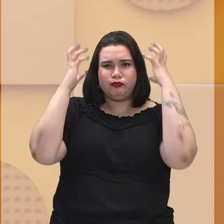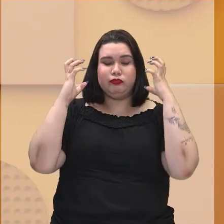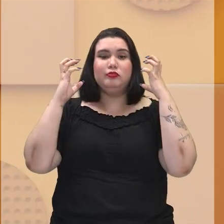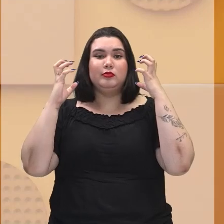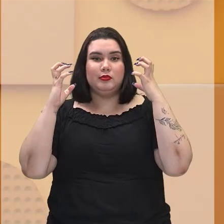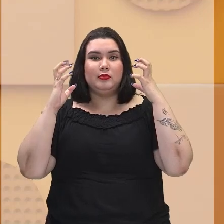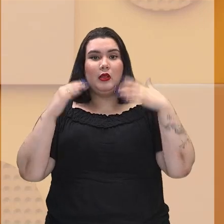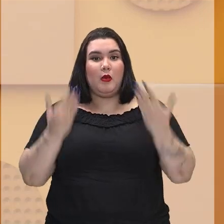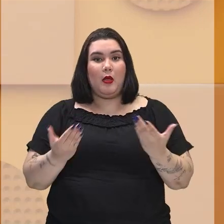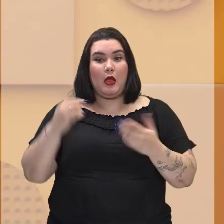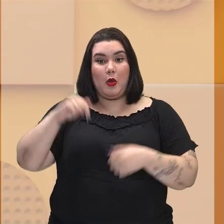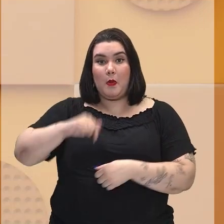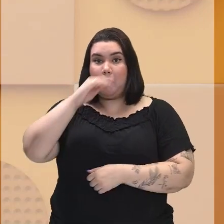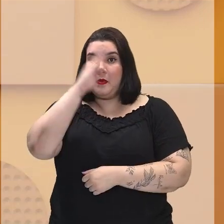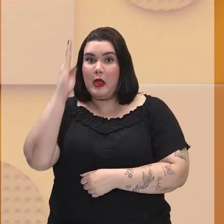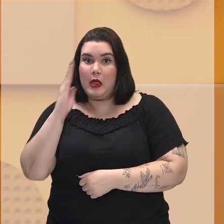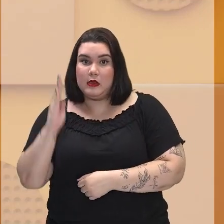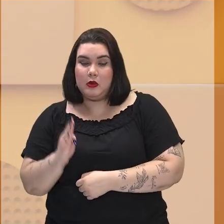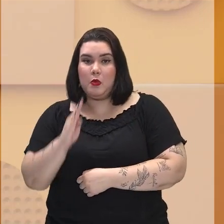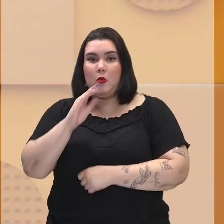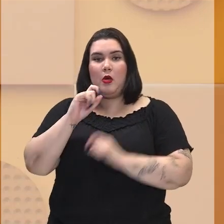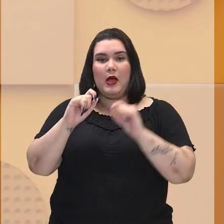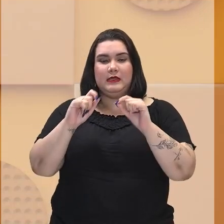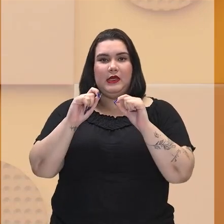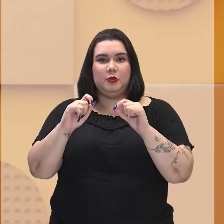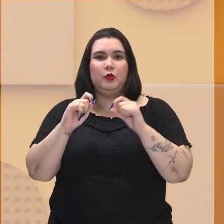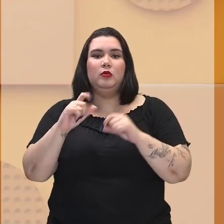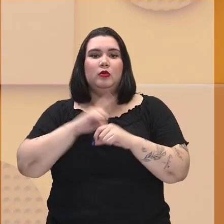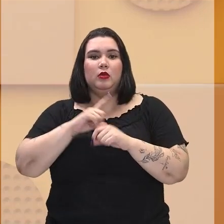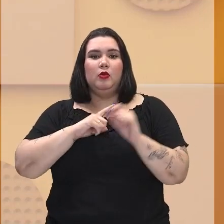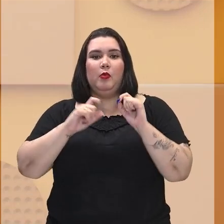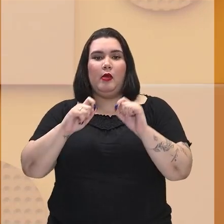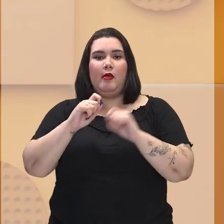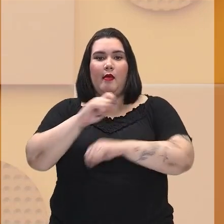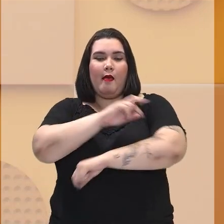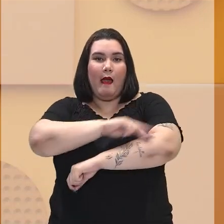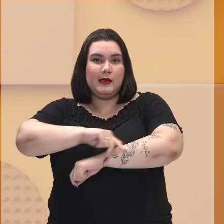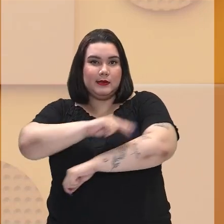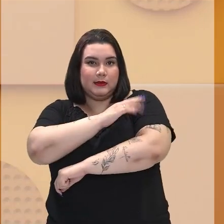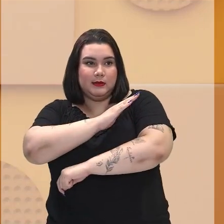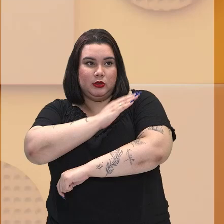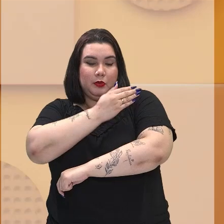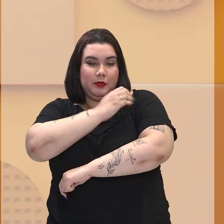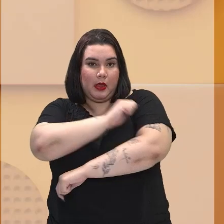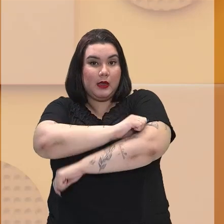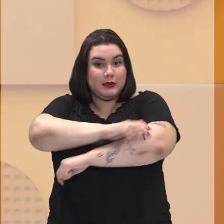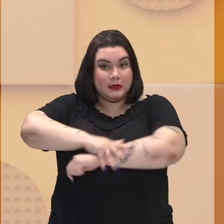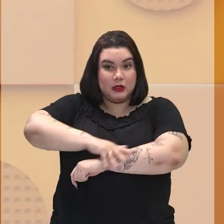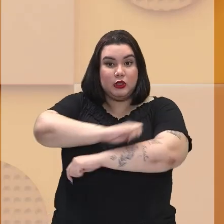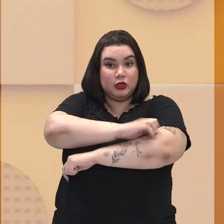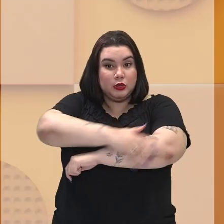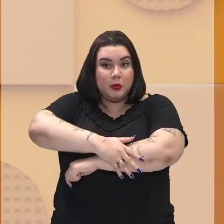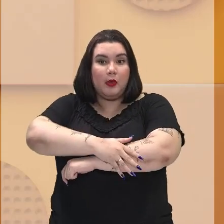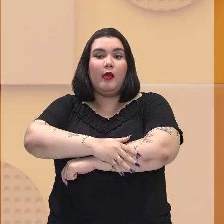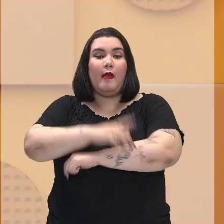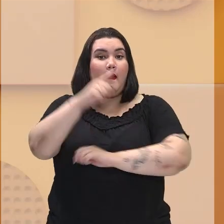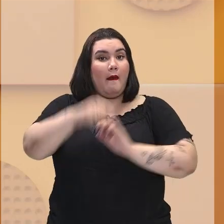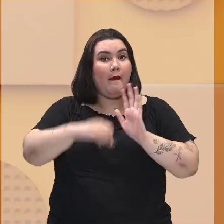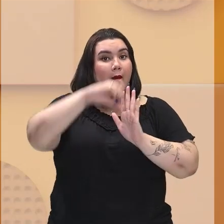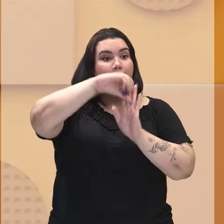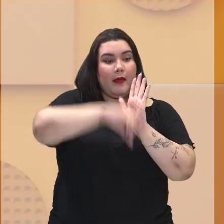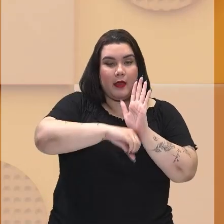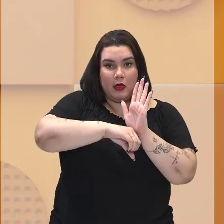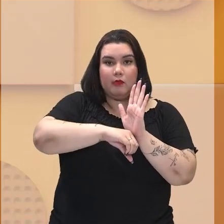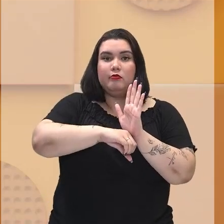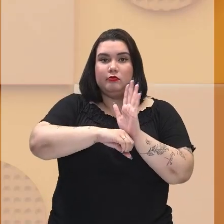Brasil, racismo é equiparado ao quê? A um crime hediondo. Então, é crime no Brasil você ser racista hoje. Foi